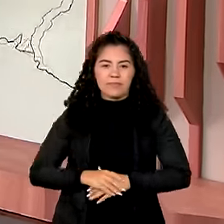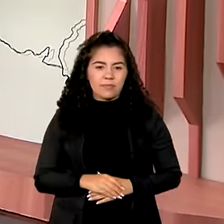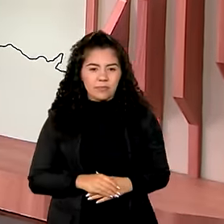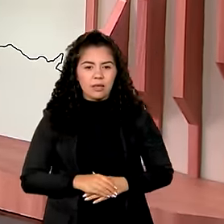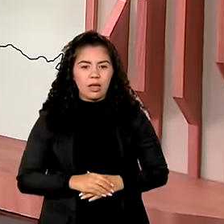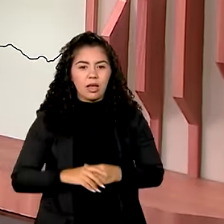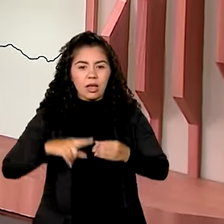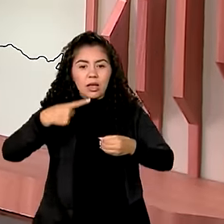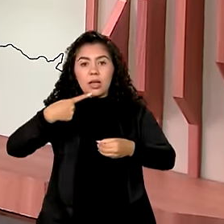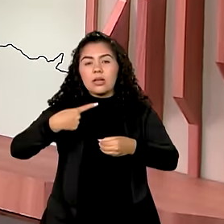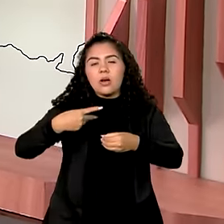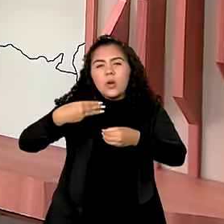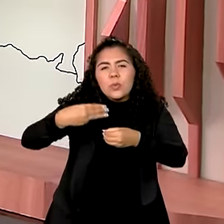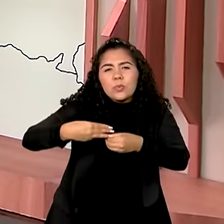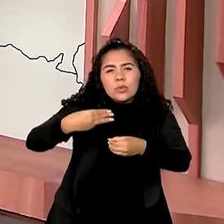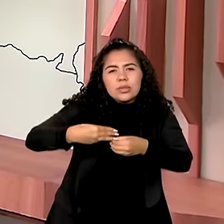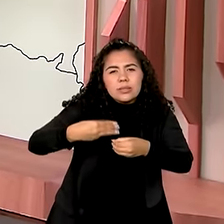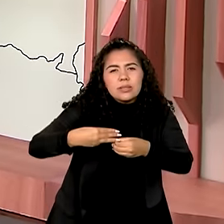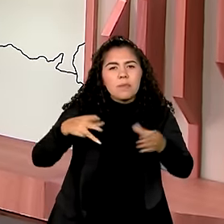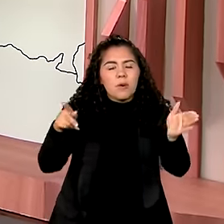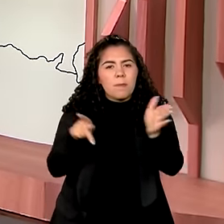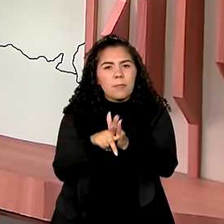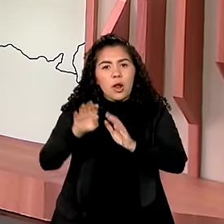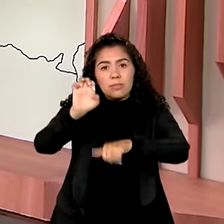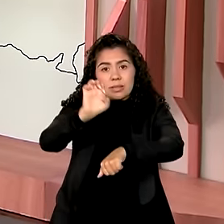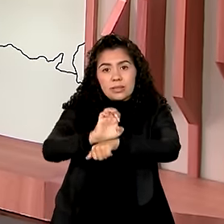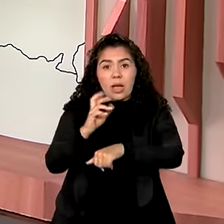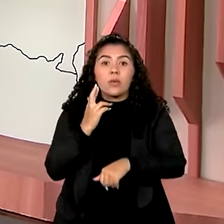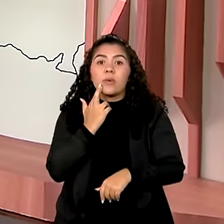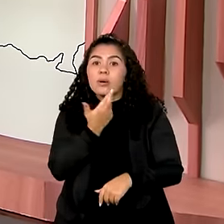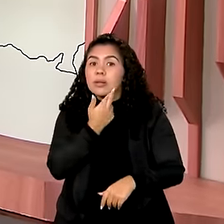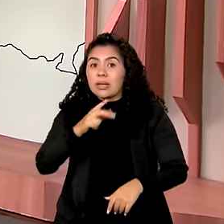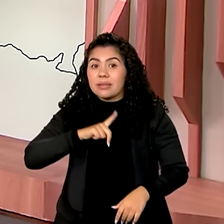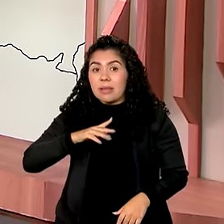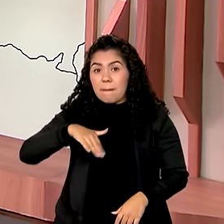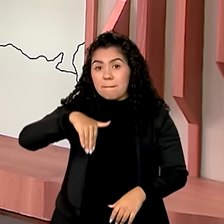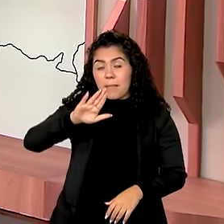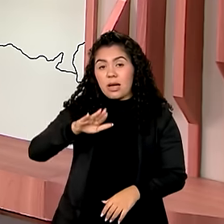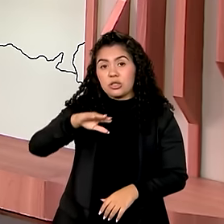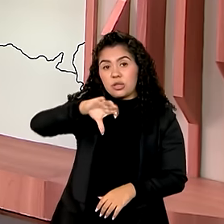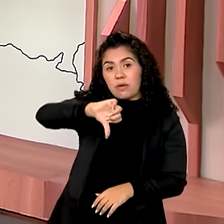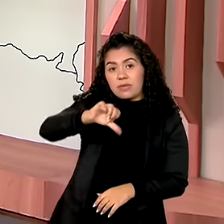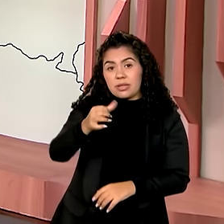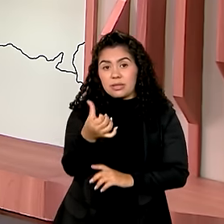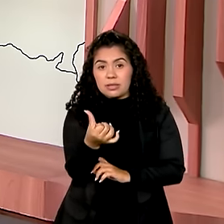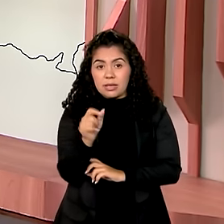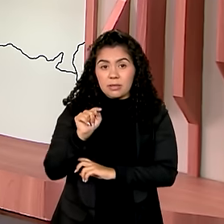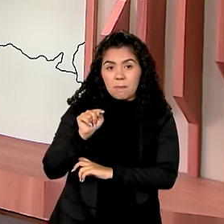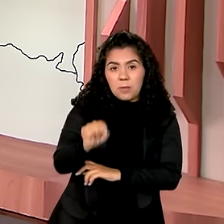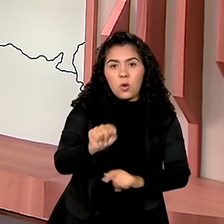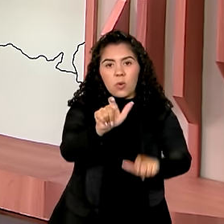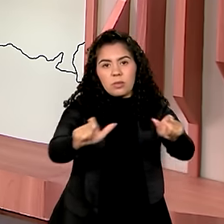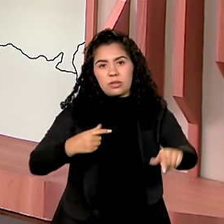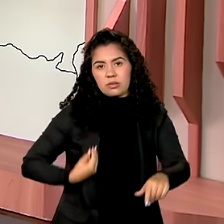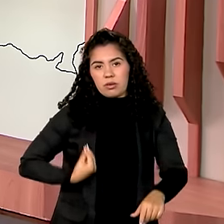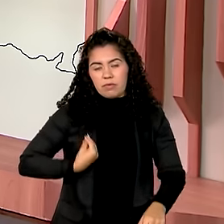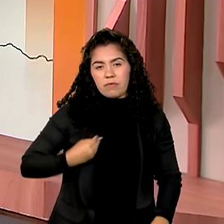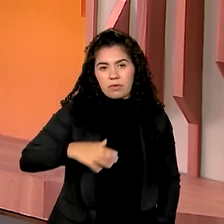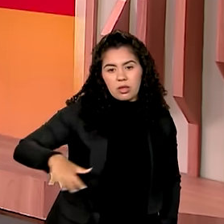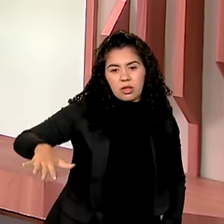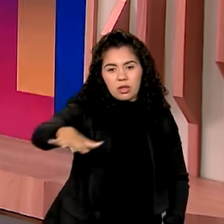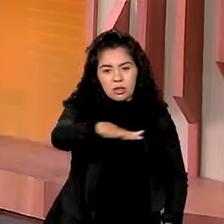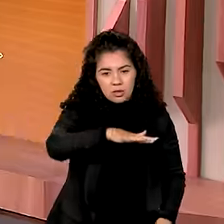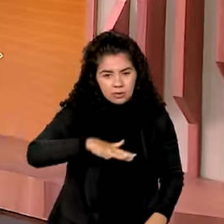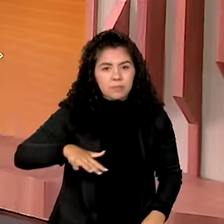cidade ao terceiro maior município do Estado de Rondônia, com mais de 96 mil habitantes, de acordo com o censo do IBGE